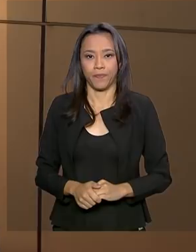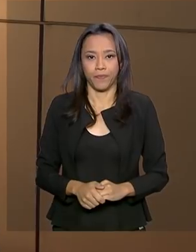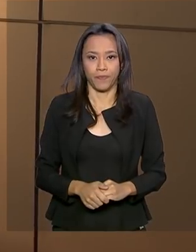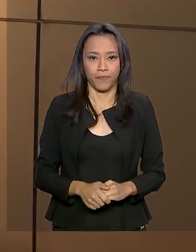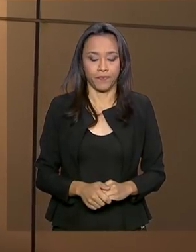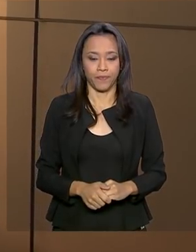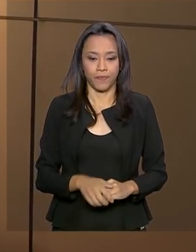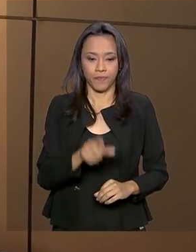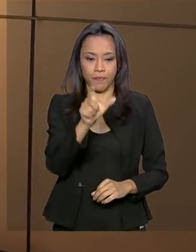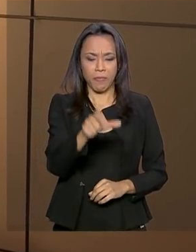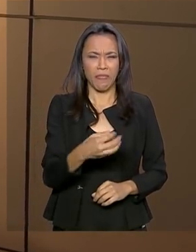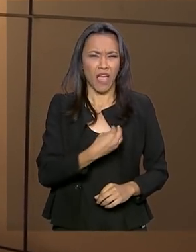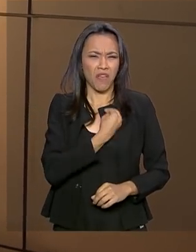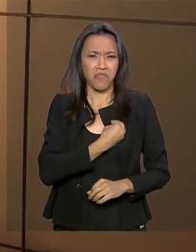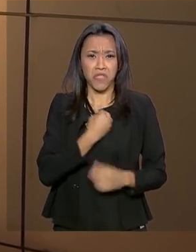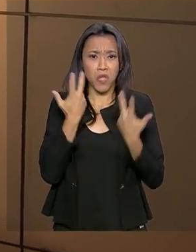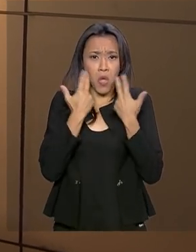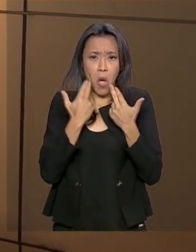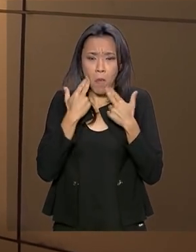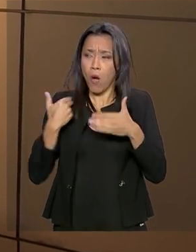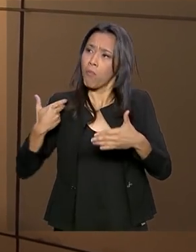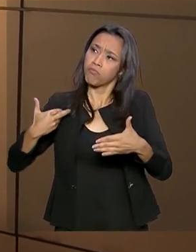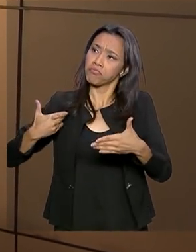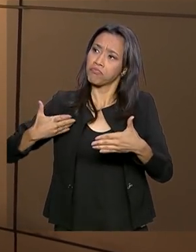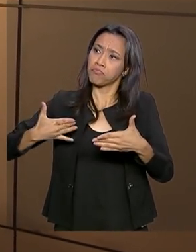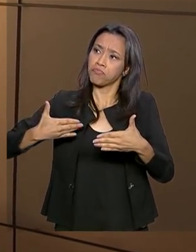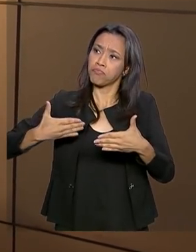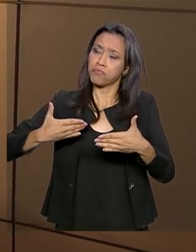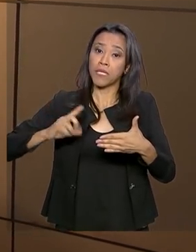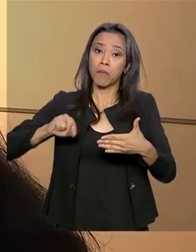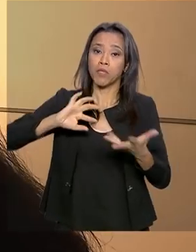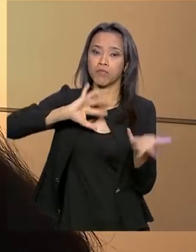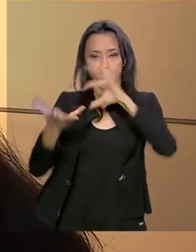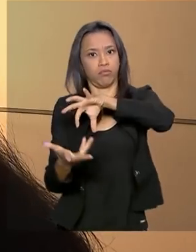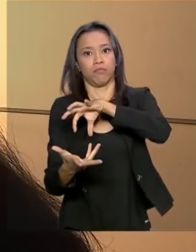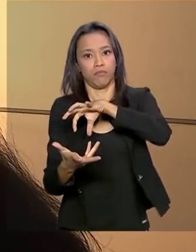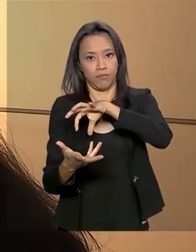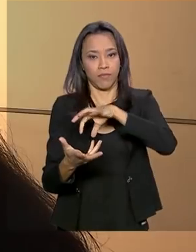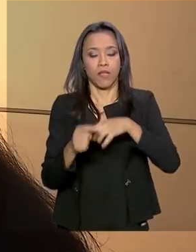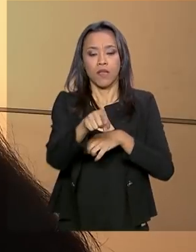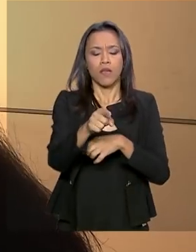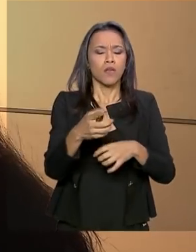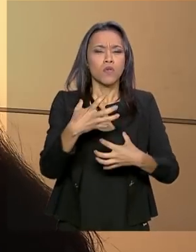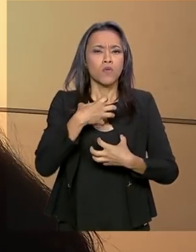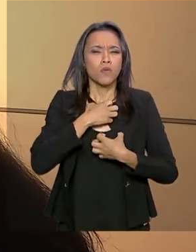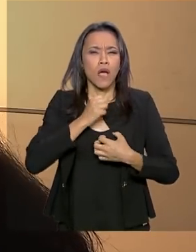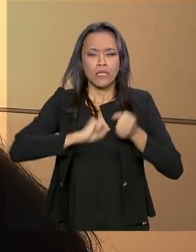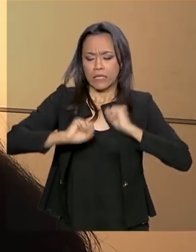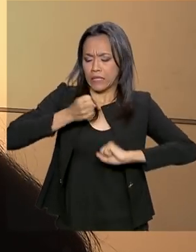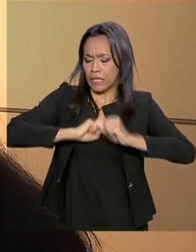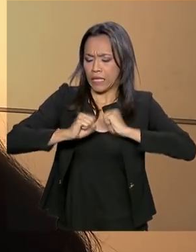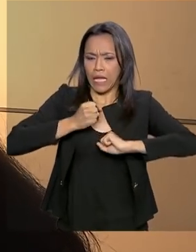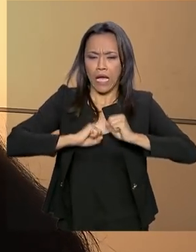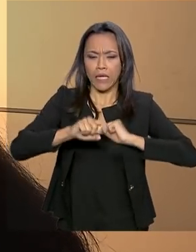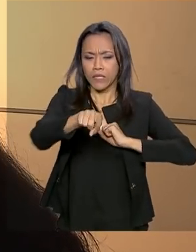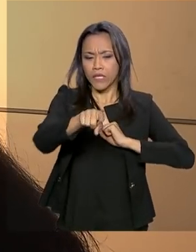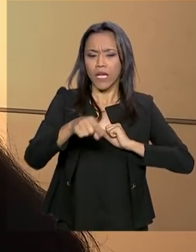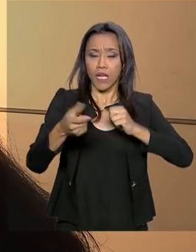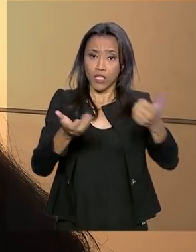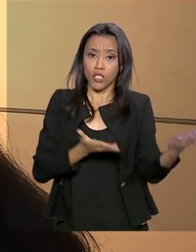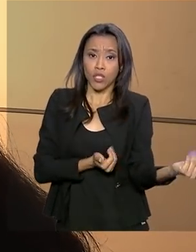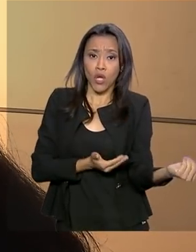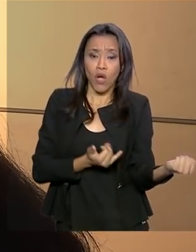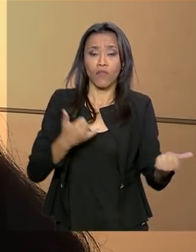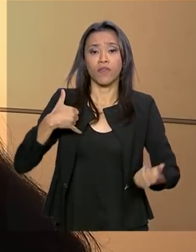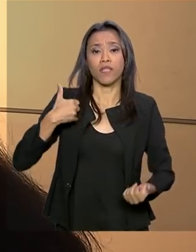Parece que a sua vida está toda normal, só que depois ela vira de cabeça para baixo. Os primeiros sintomas da ansiedade apareceram quando esta jovem